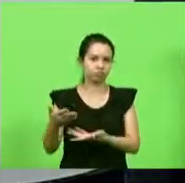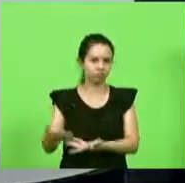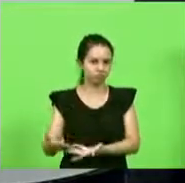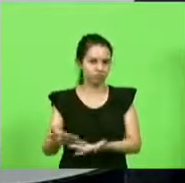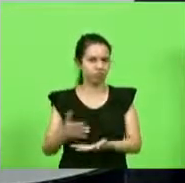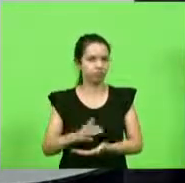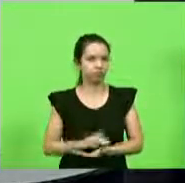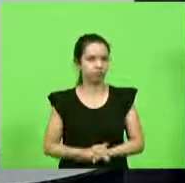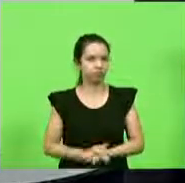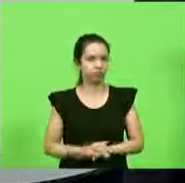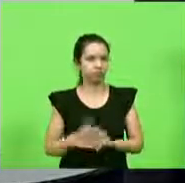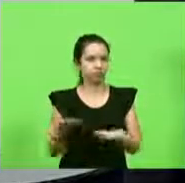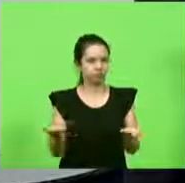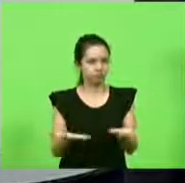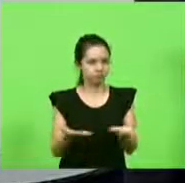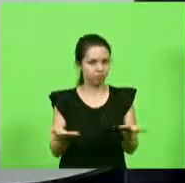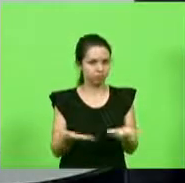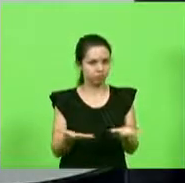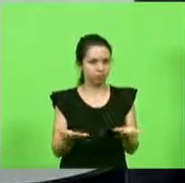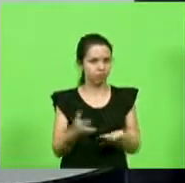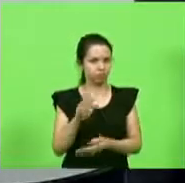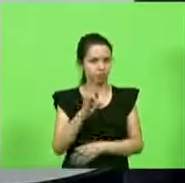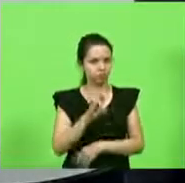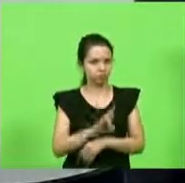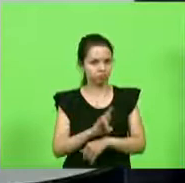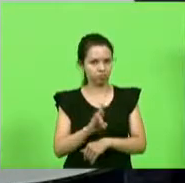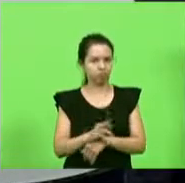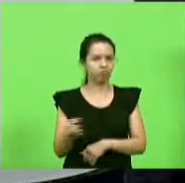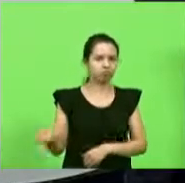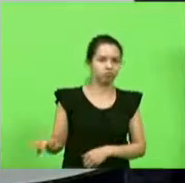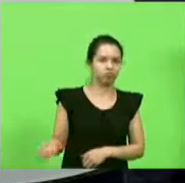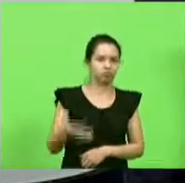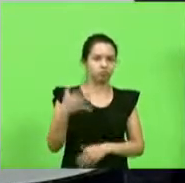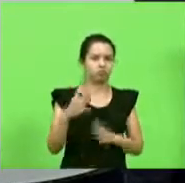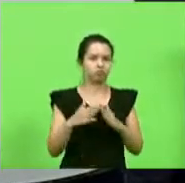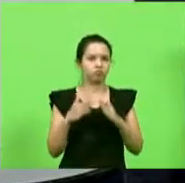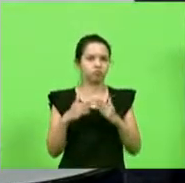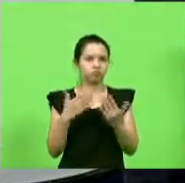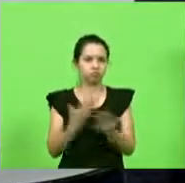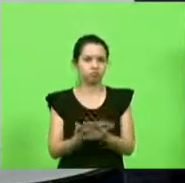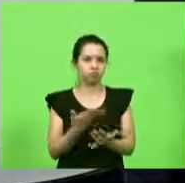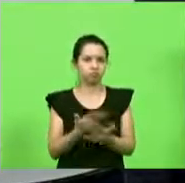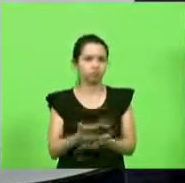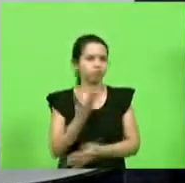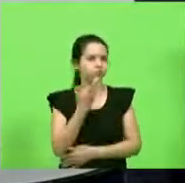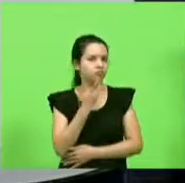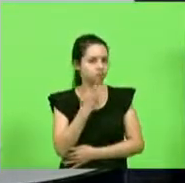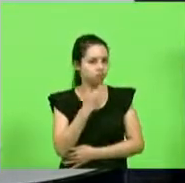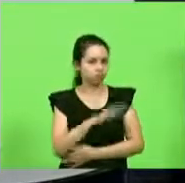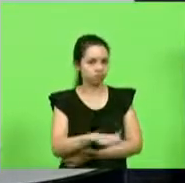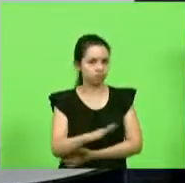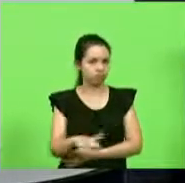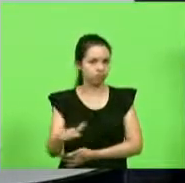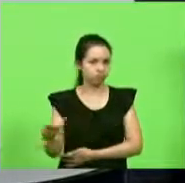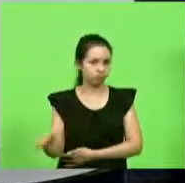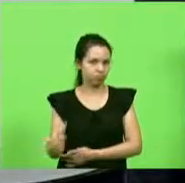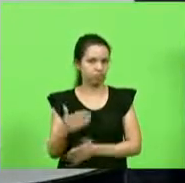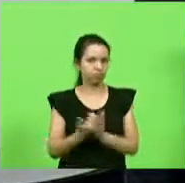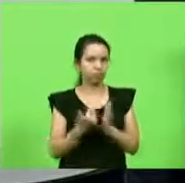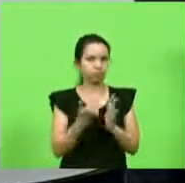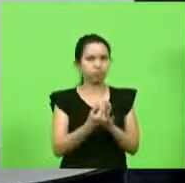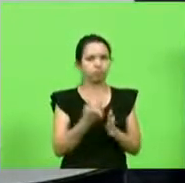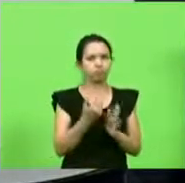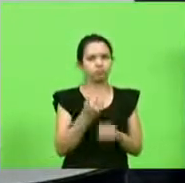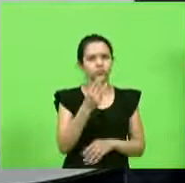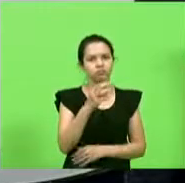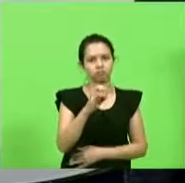nova creche um novo centro de educação infantil um dos maiores com mais de 350 vagas no